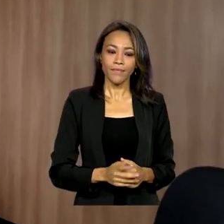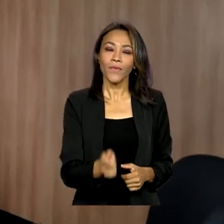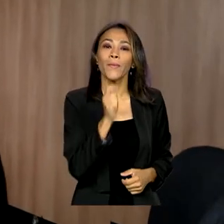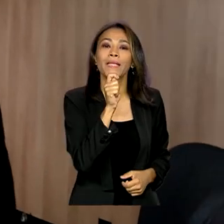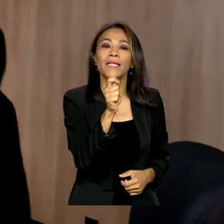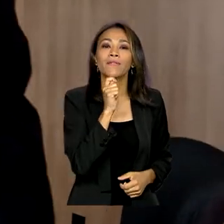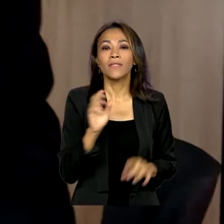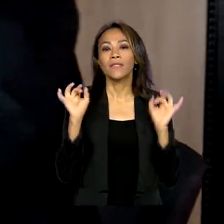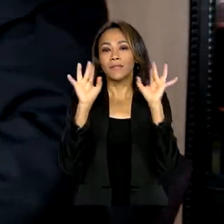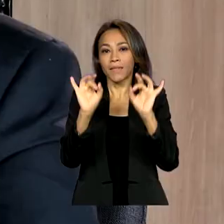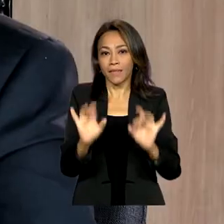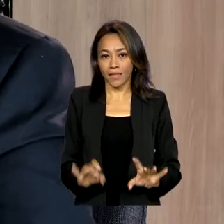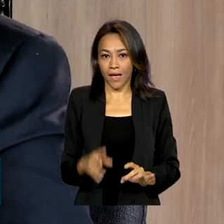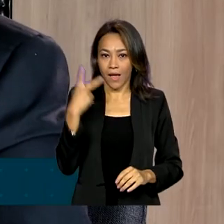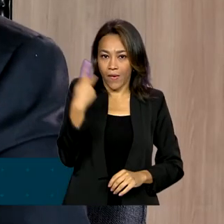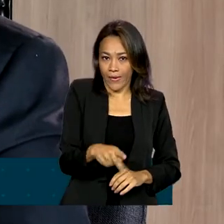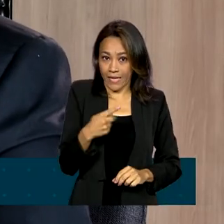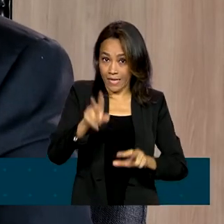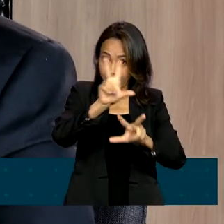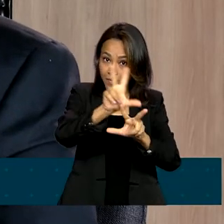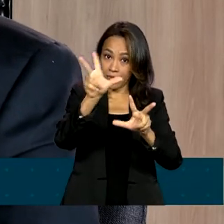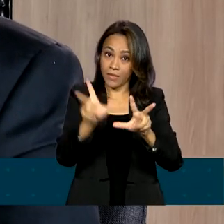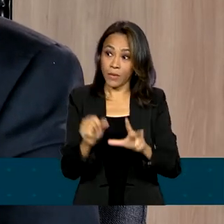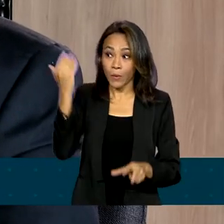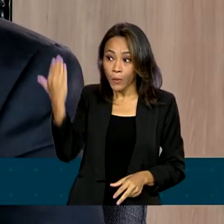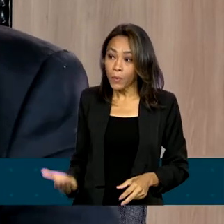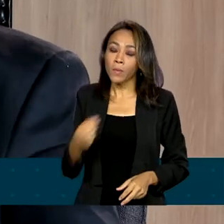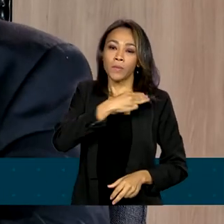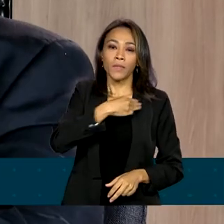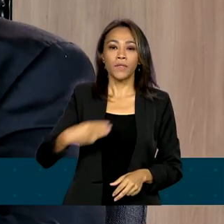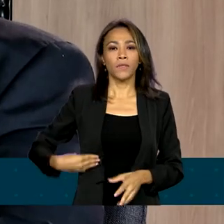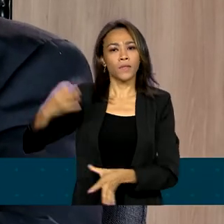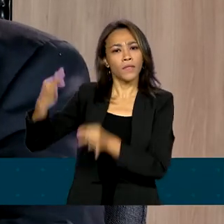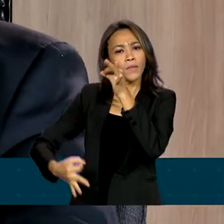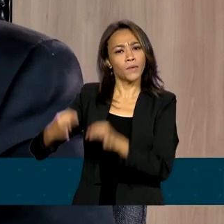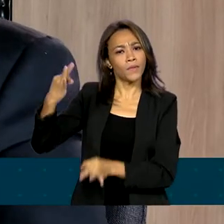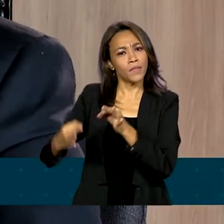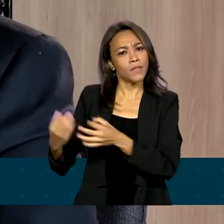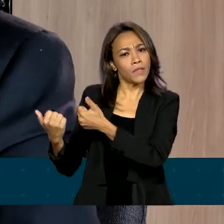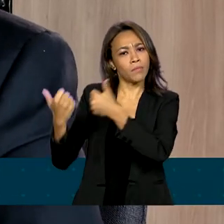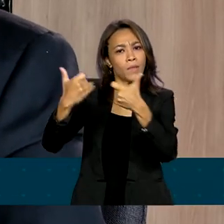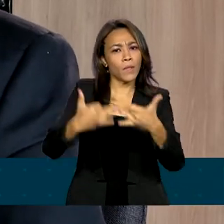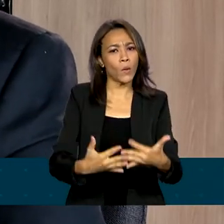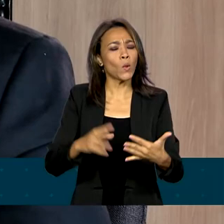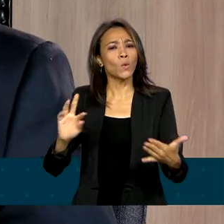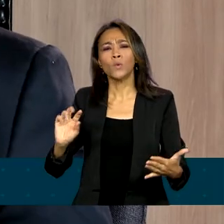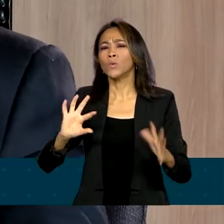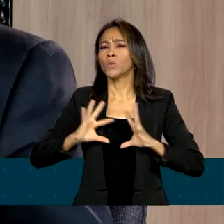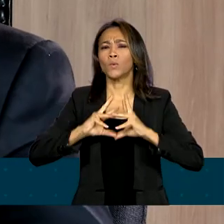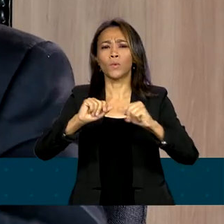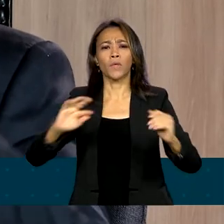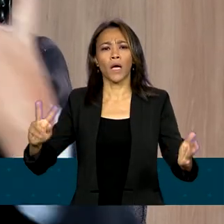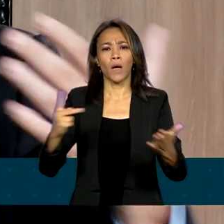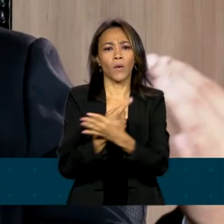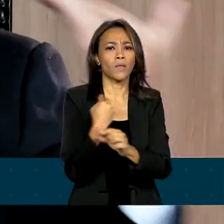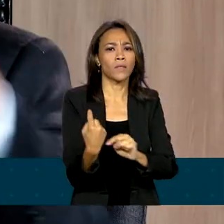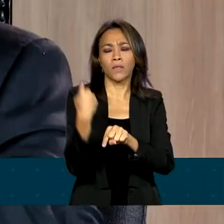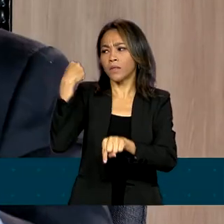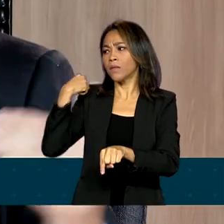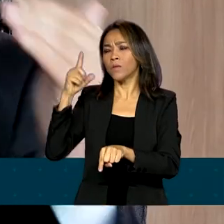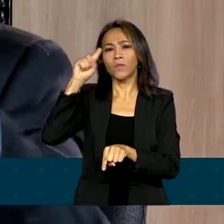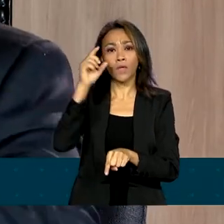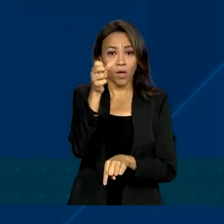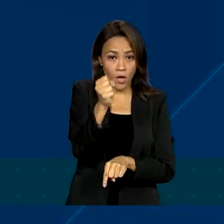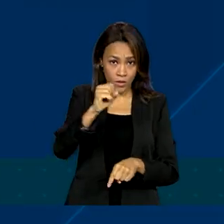exclusiva à TV Brasil, o ministro da Justiça, Flávio Dino, falou que todos os atos ocorridos anteriormente ao dia 8 de